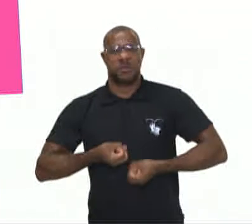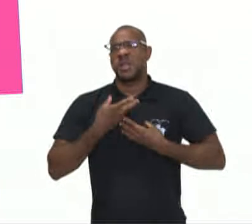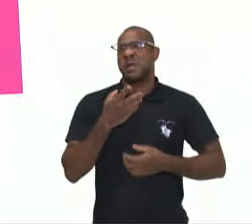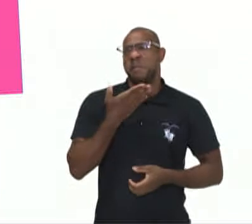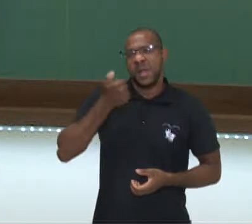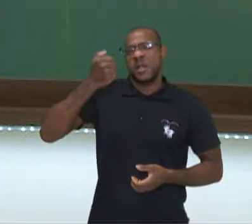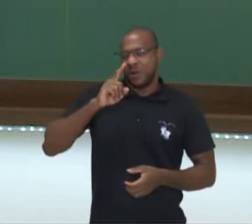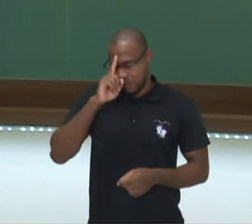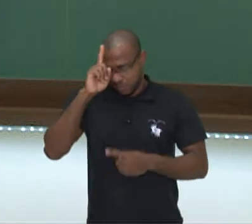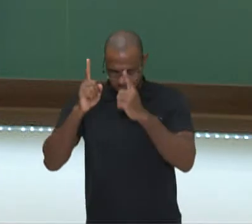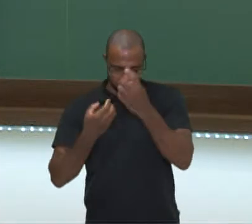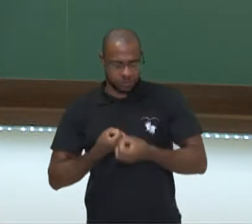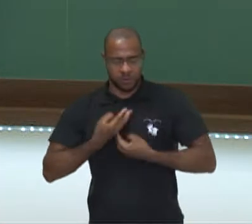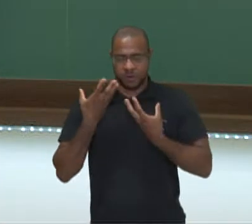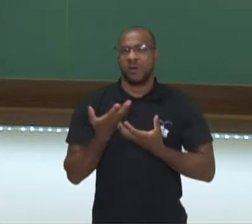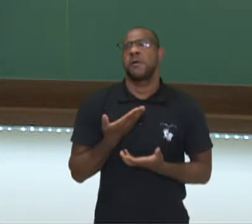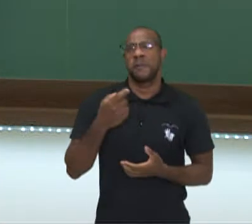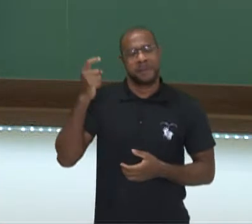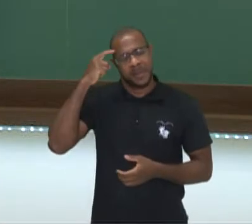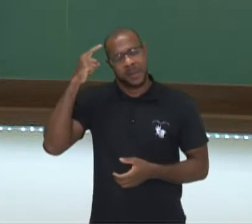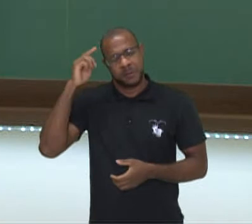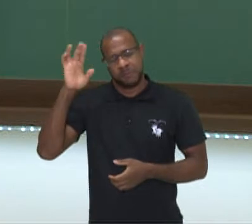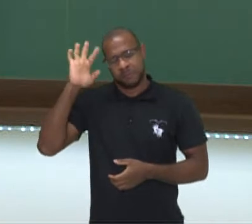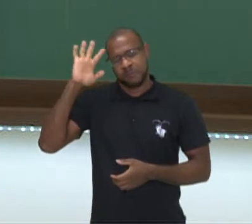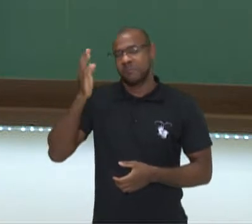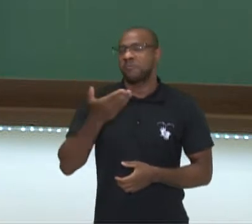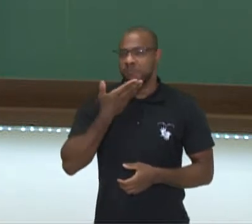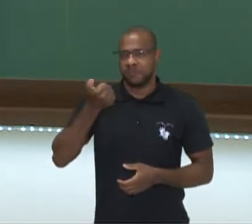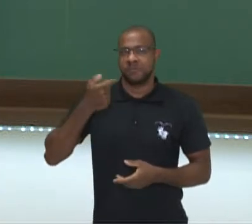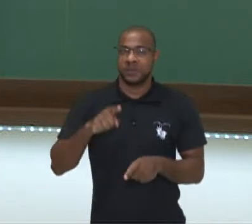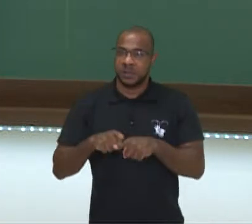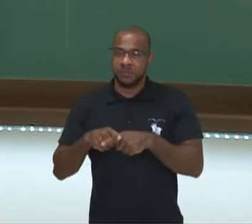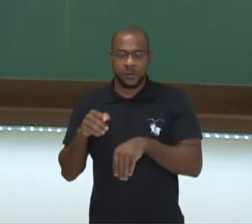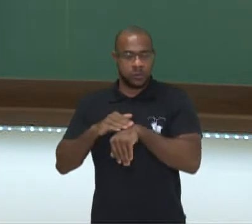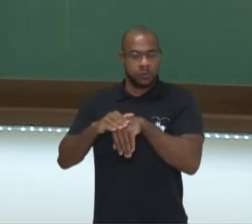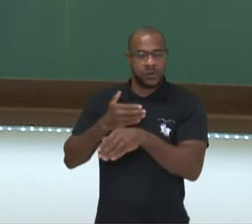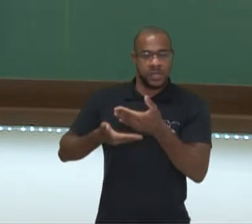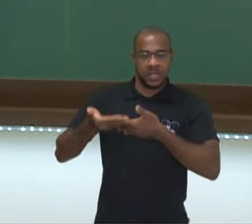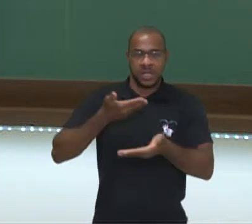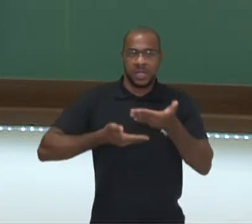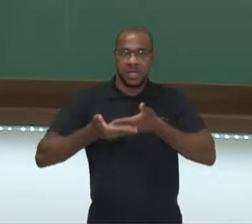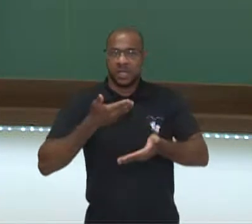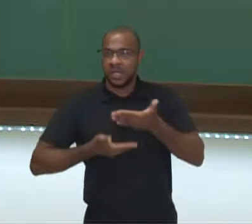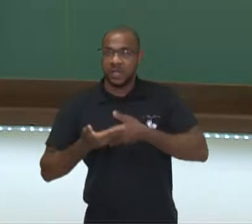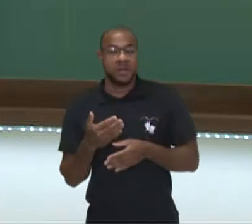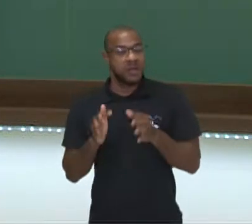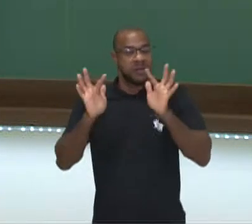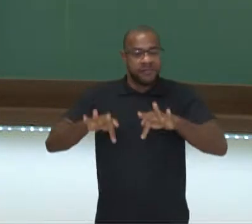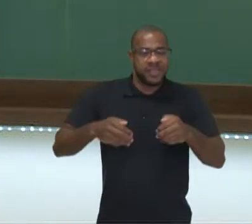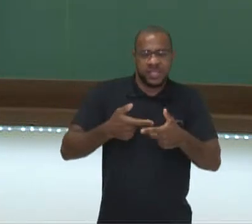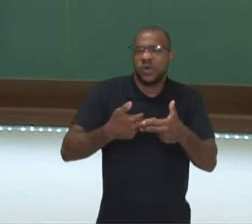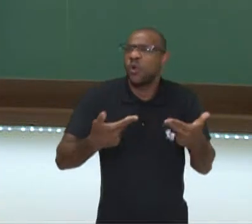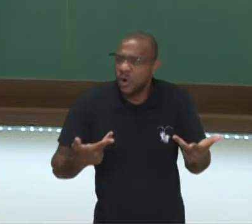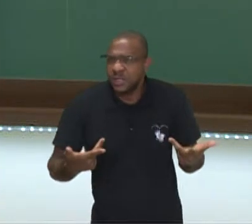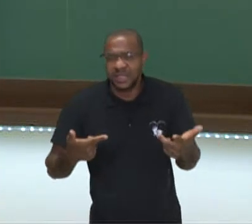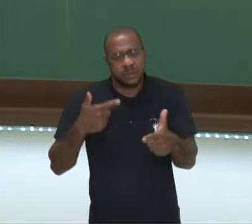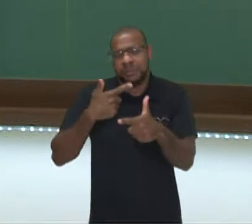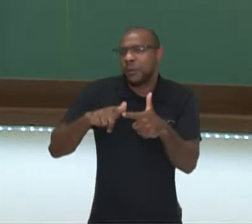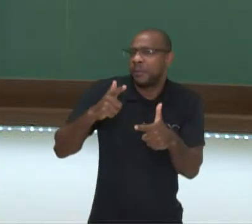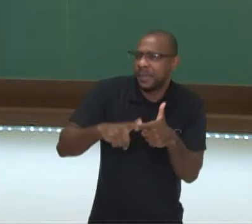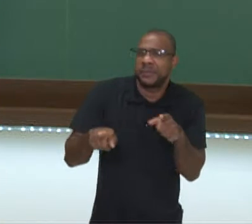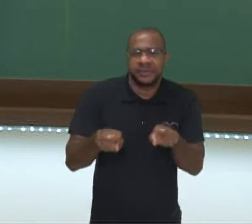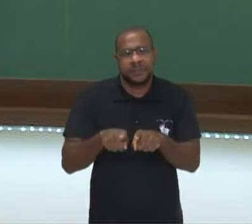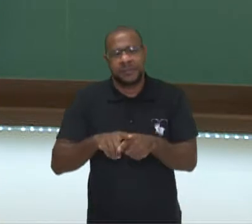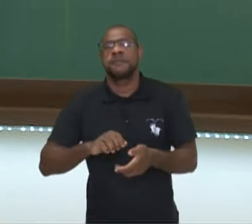ideias, pensamentos. Permite também negociações, ou seja, coloca fim a alguns transtornos, a alguns